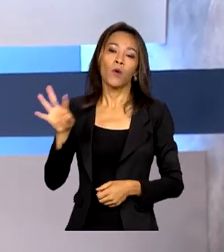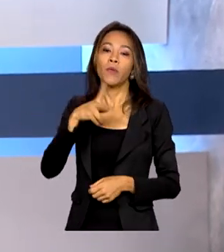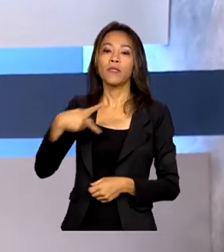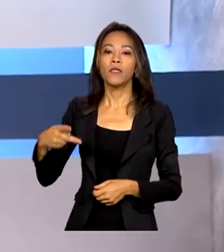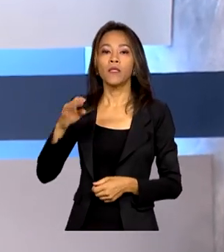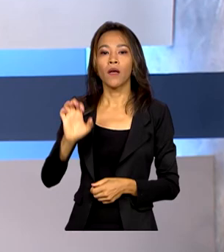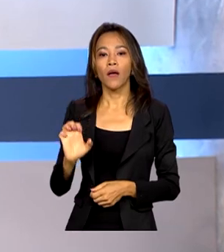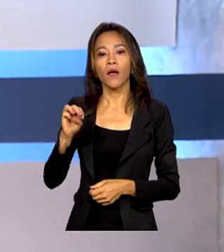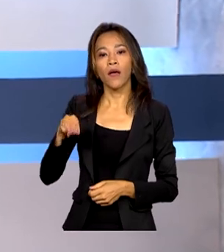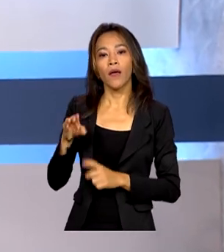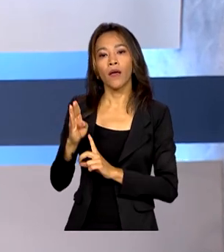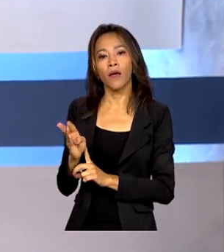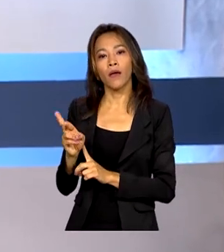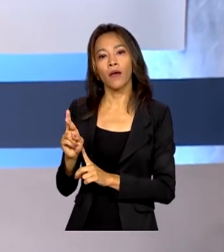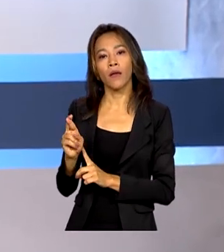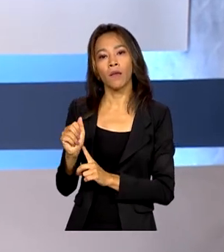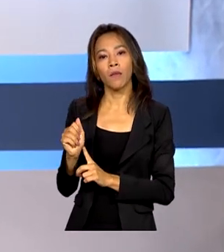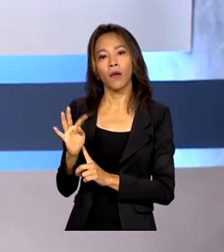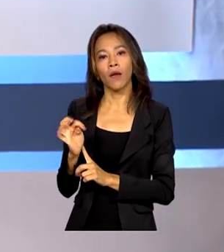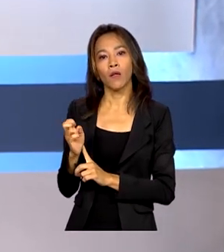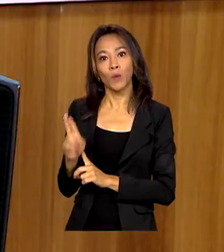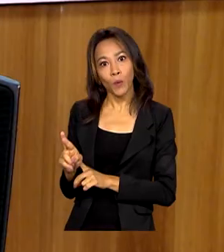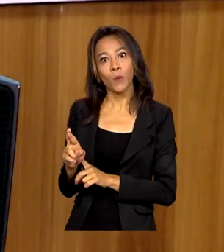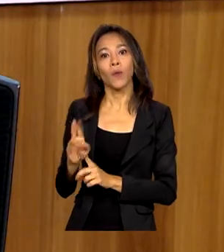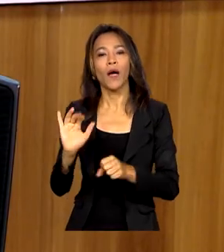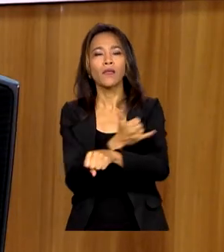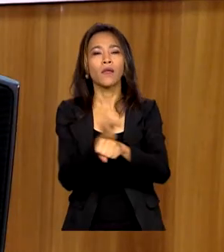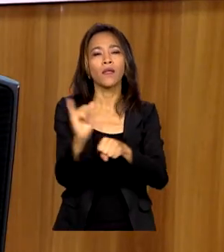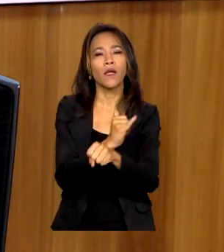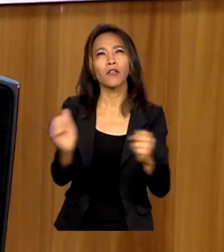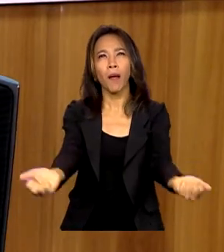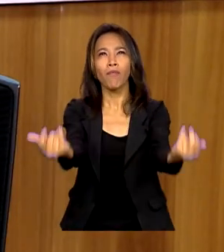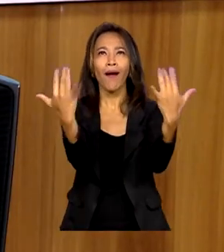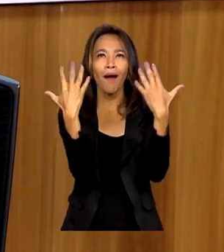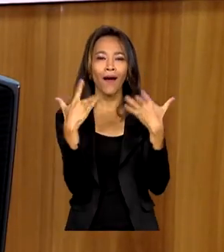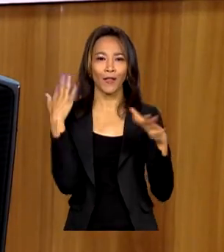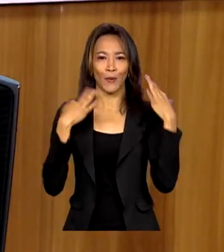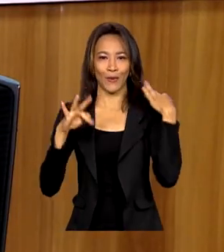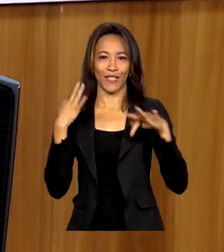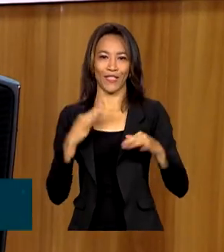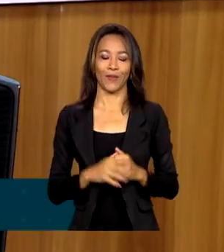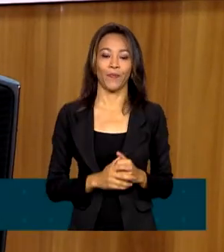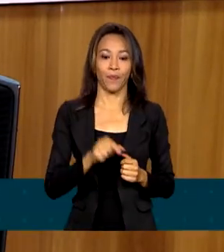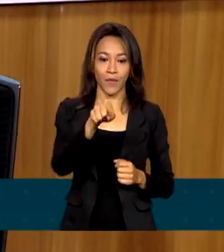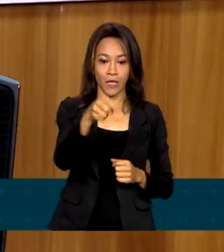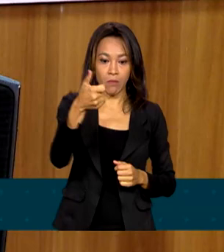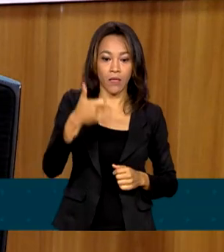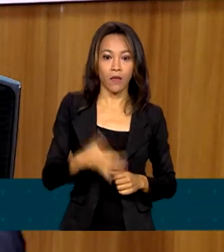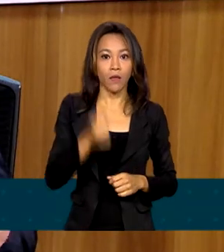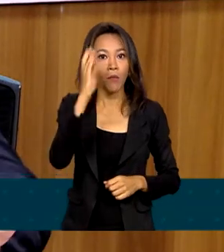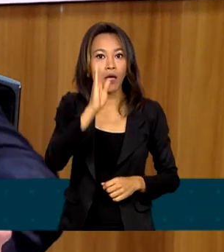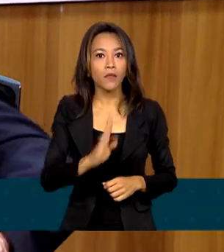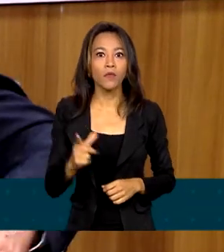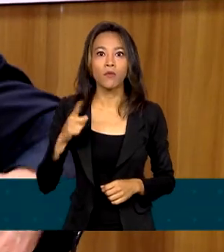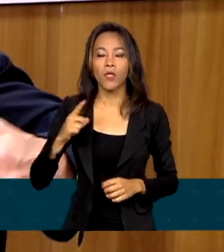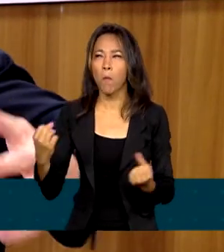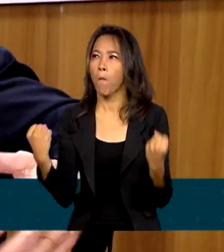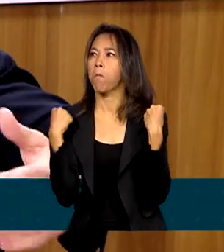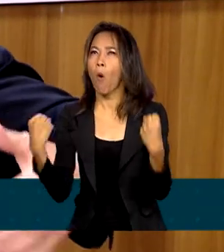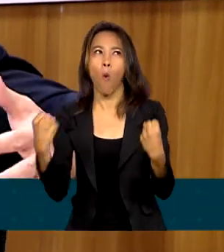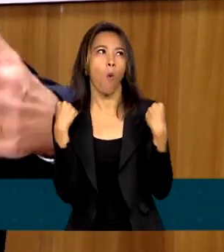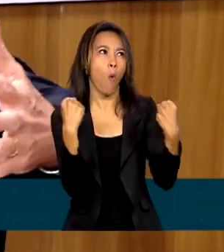capacitação para atrair turistas do exterior. O Brasil tem uma riqueza turística que nenhum país tem. Eu não estou sendo